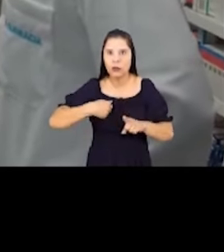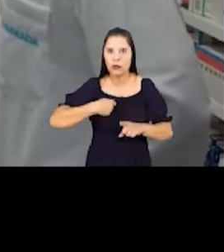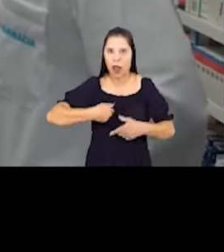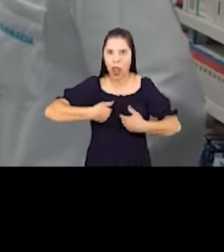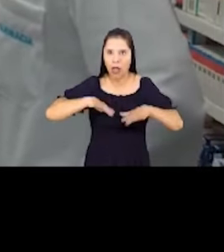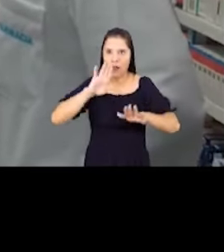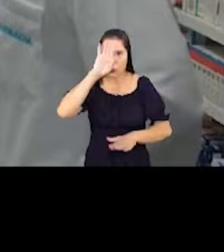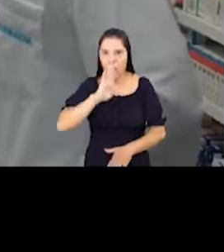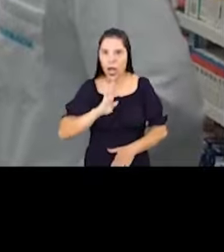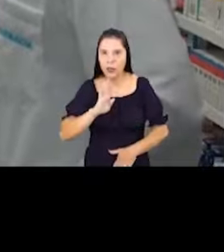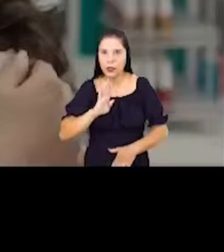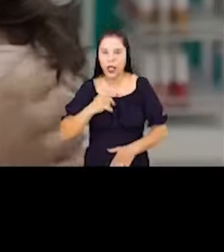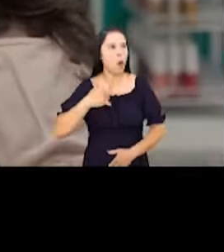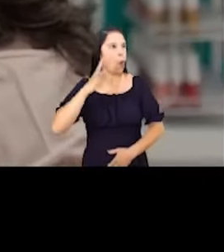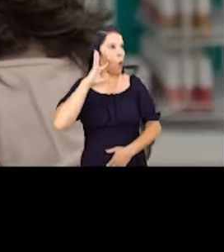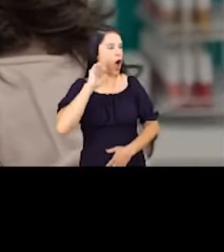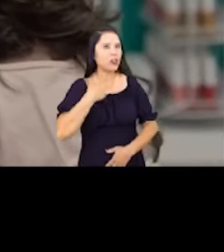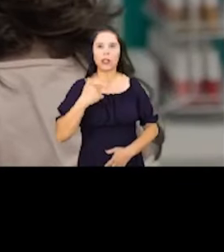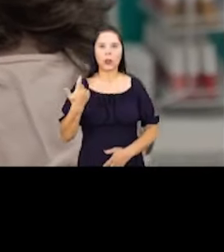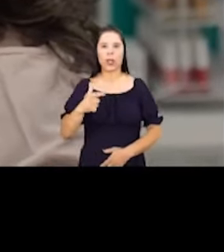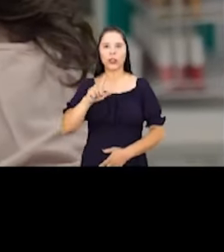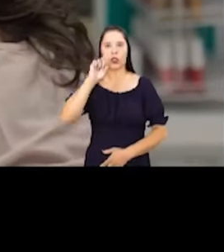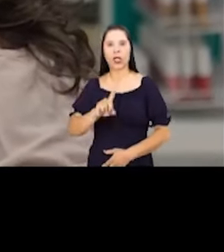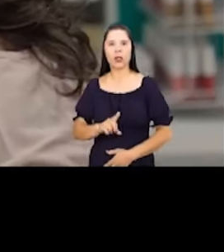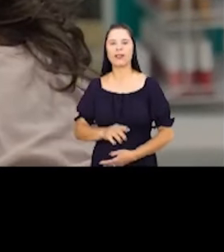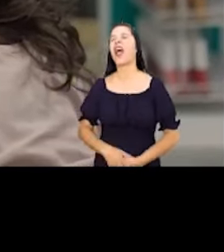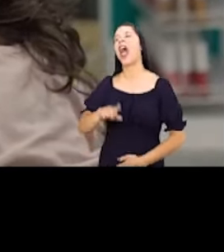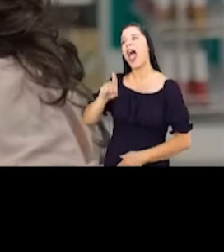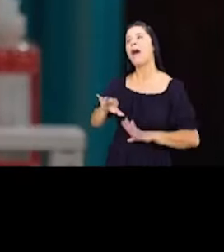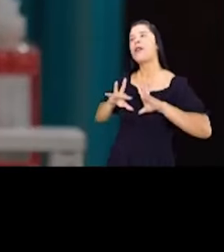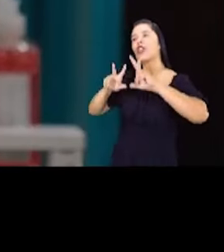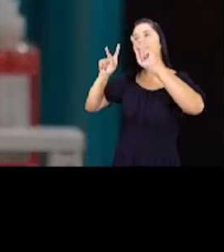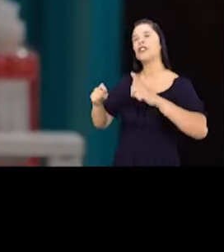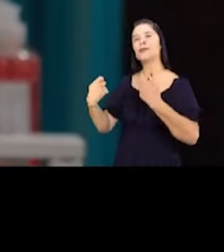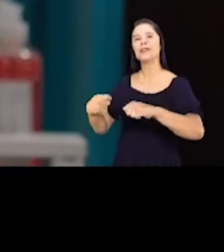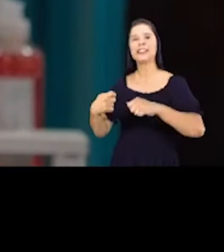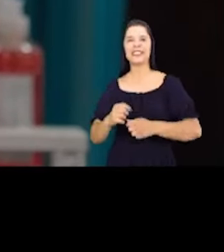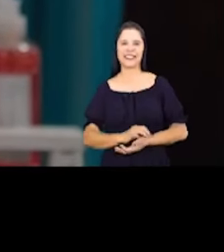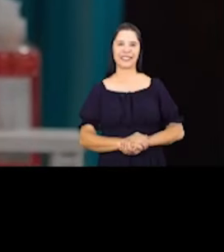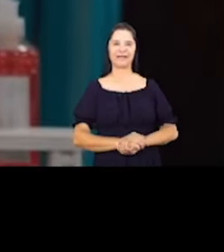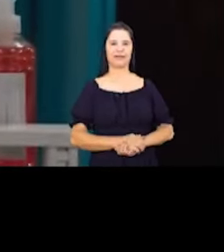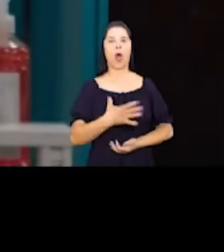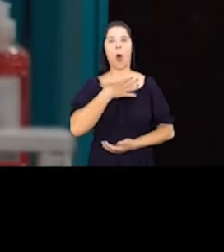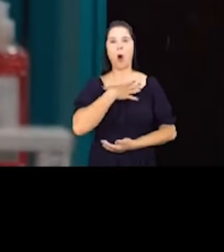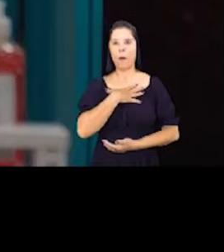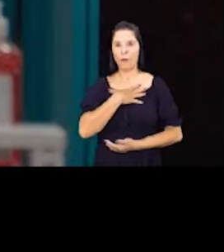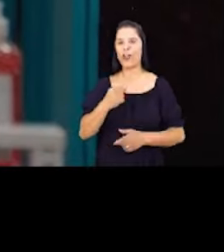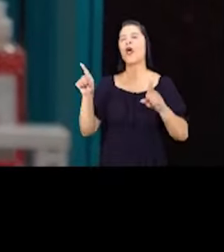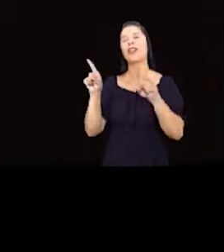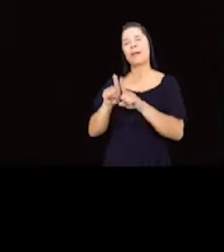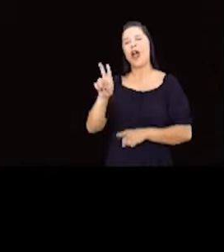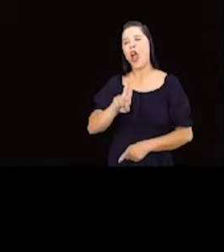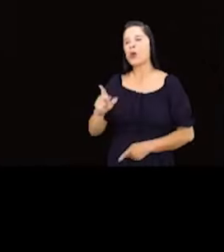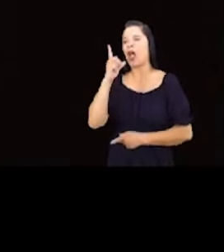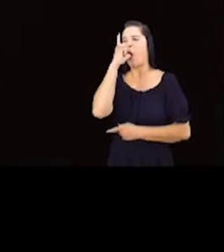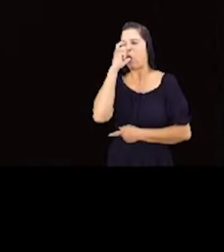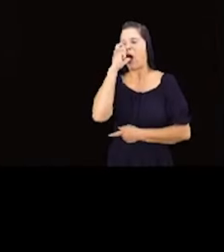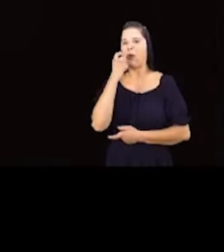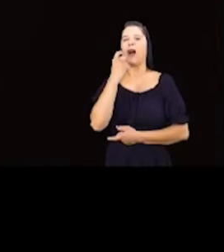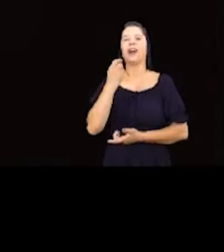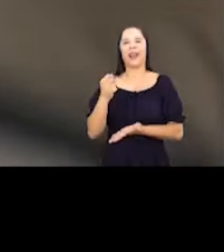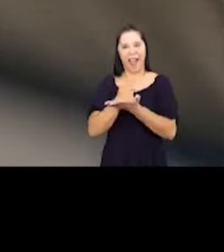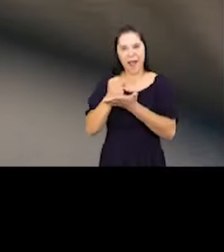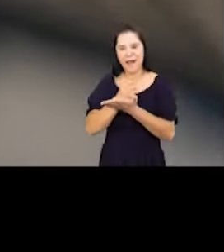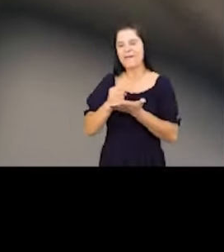Eu também posso? Eu achei que isso não era pra mim. É pra todo mundo que precisa. Meu filho também usa esse